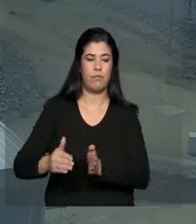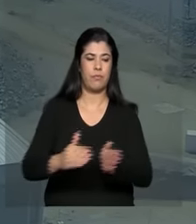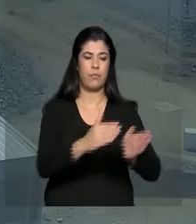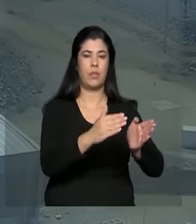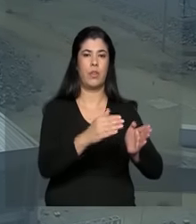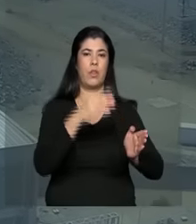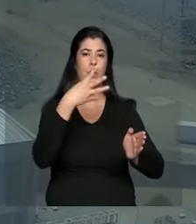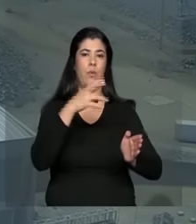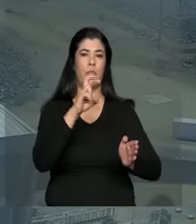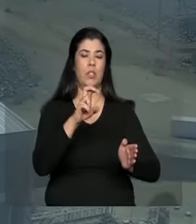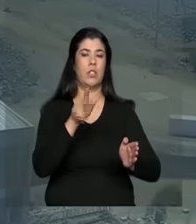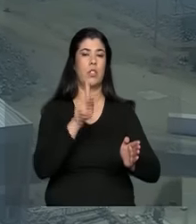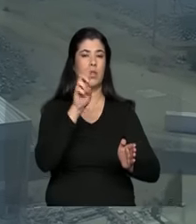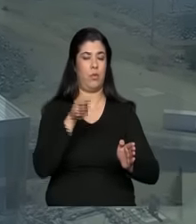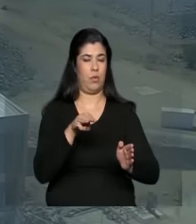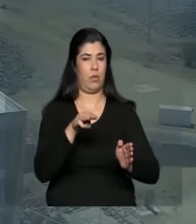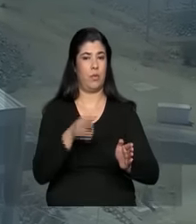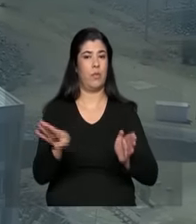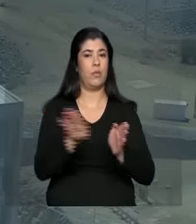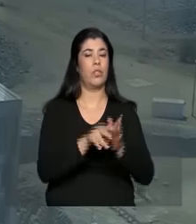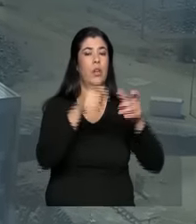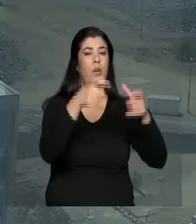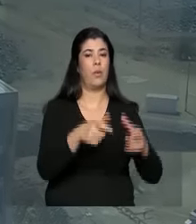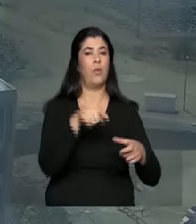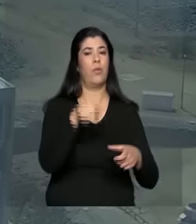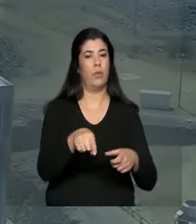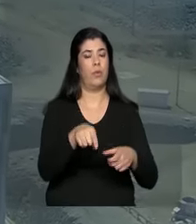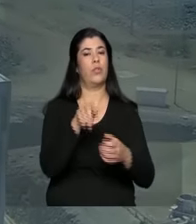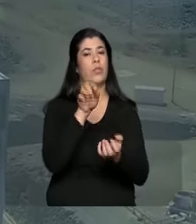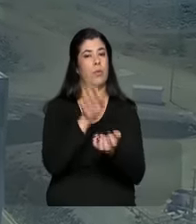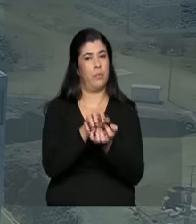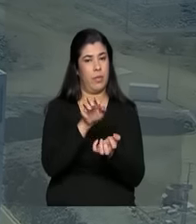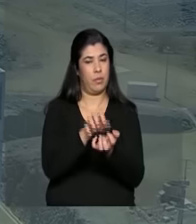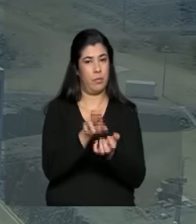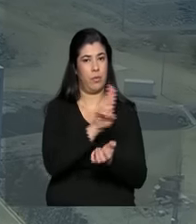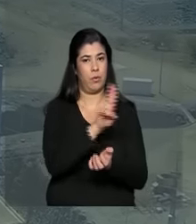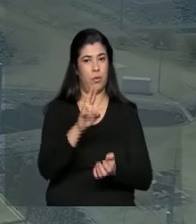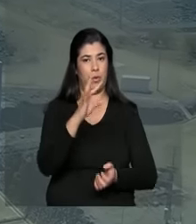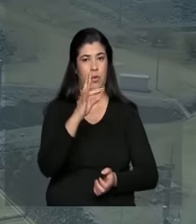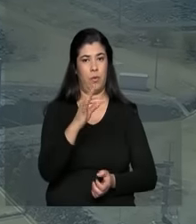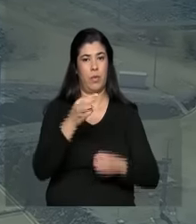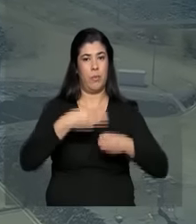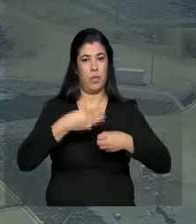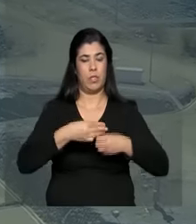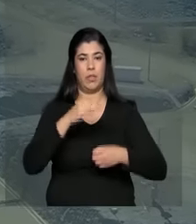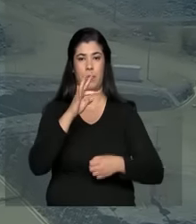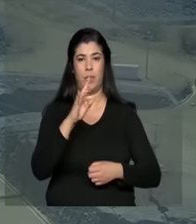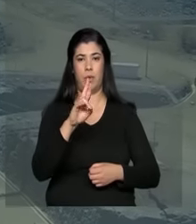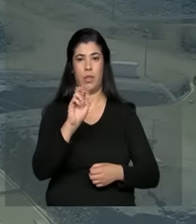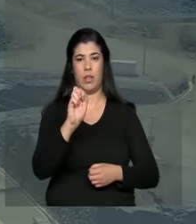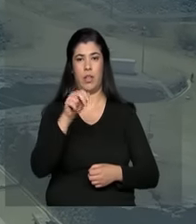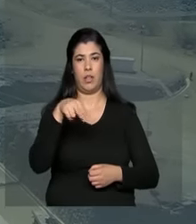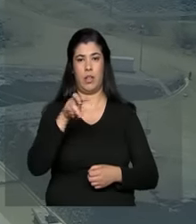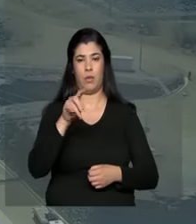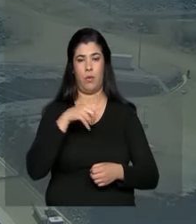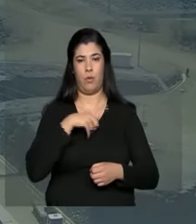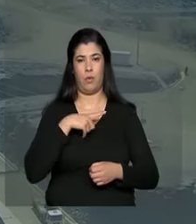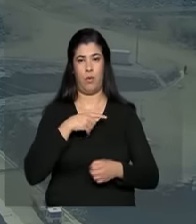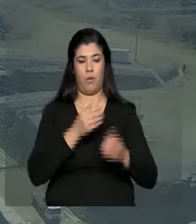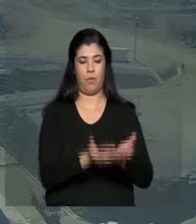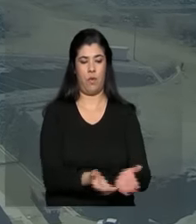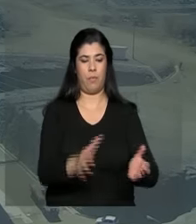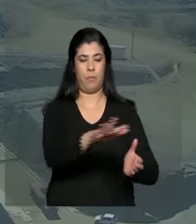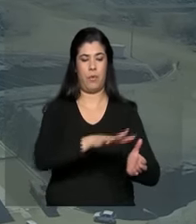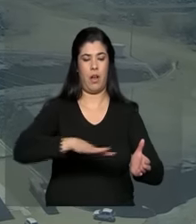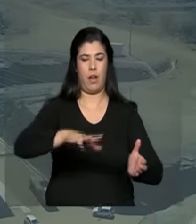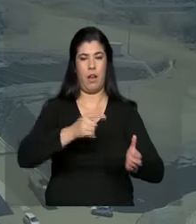45 quilômetros, chegando ao município pernambucano de Terra Nova. A estação possui dois conjuntos de